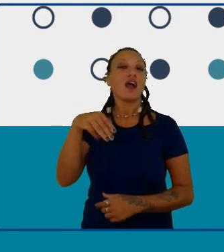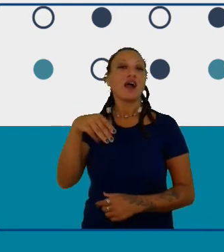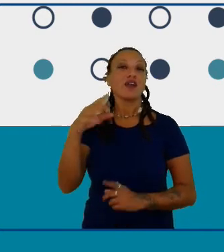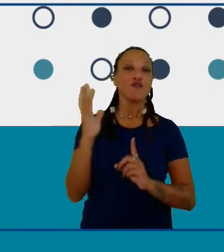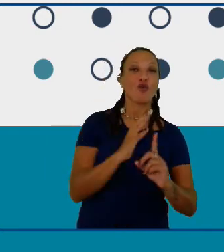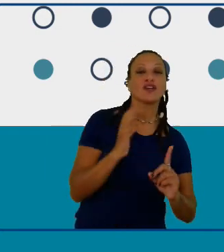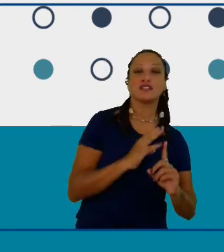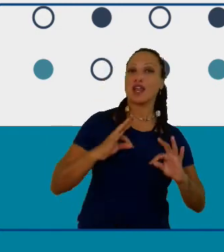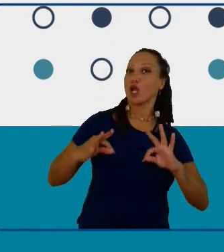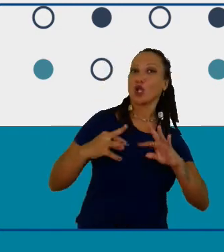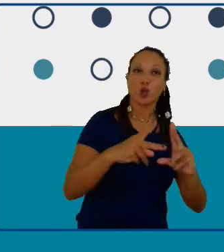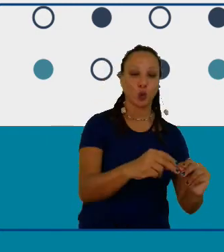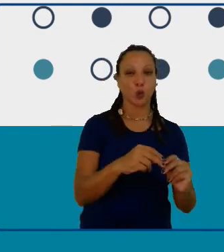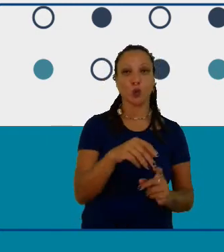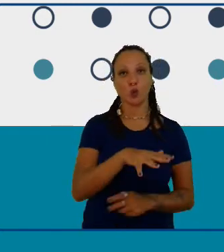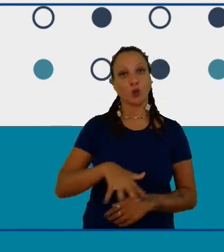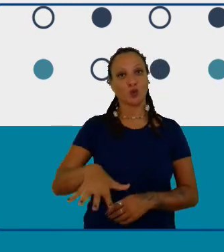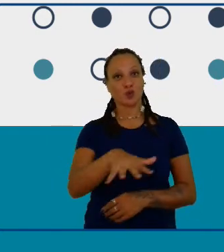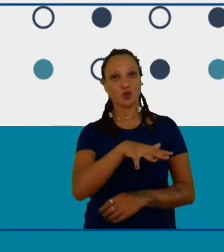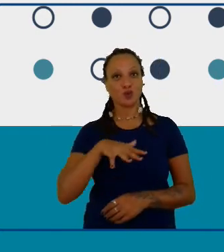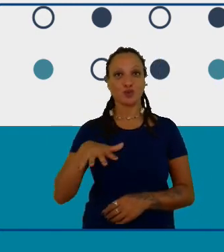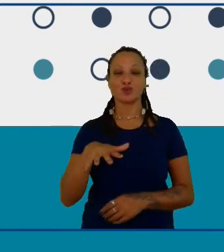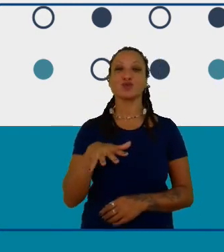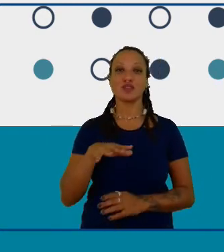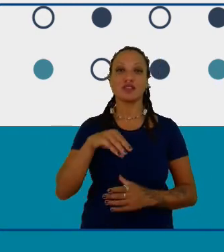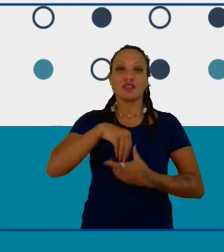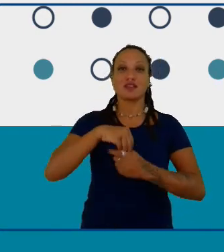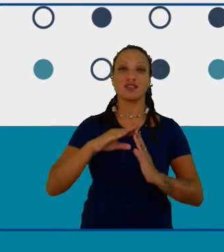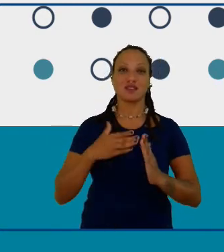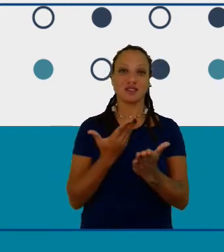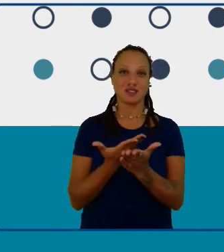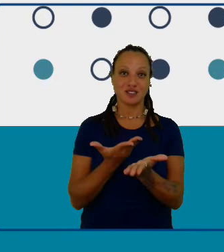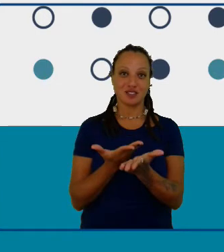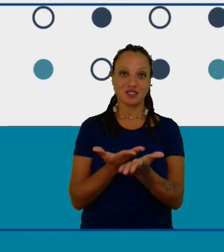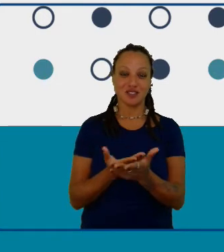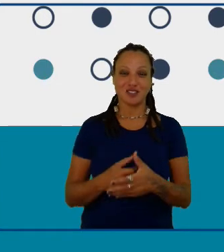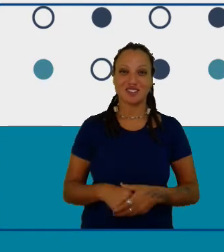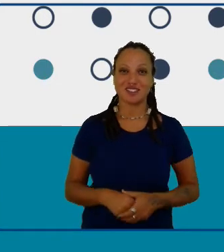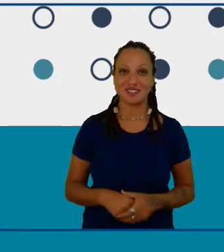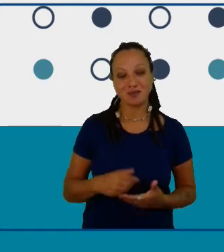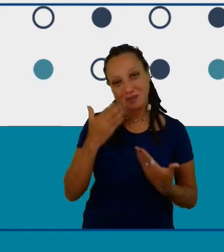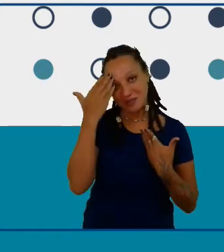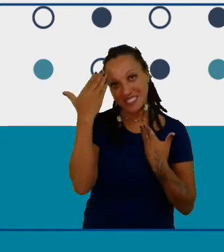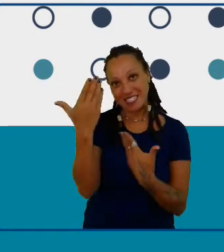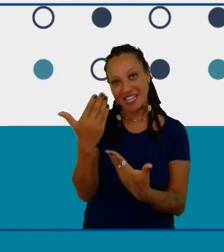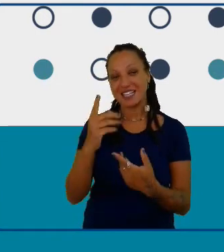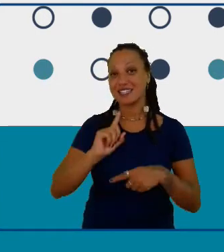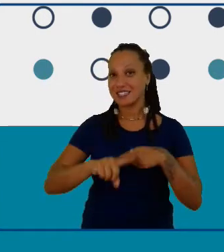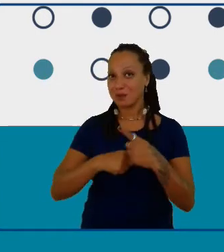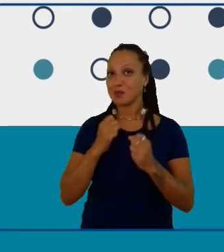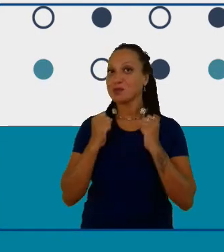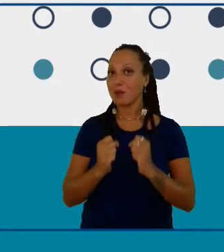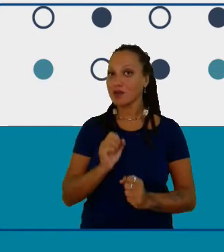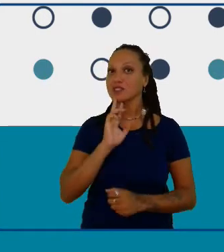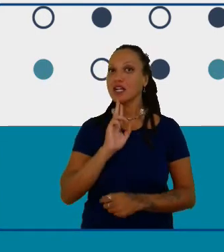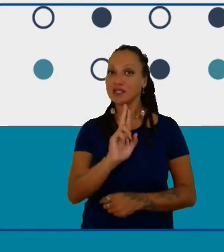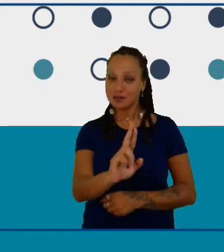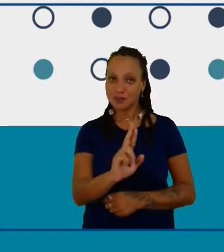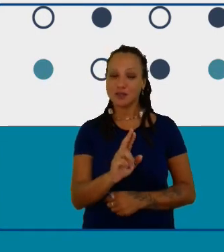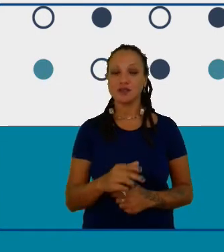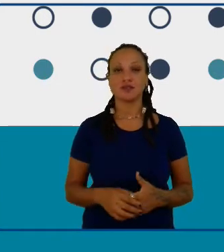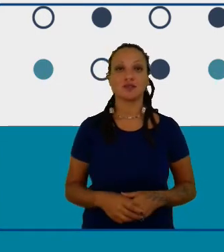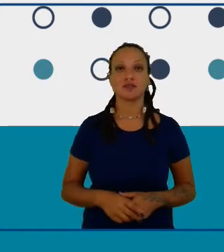mas um clube sim na escola deles muito obrigada daqui a pouco eu posso também responder as dúvidas de vocês